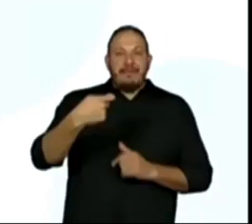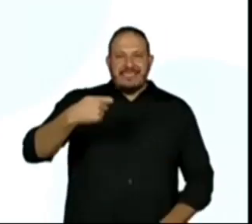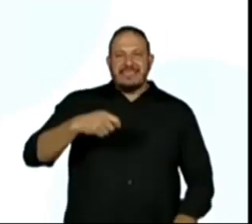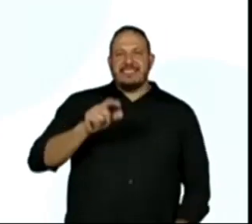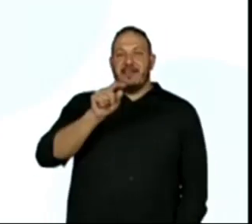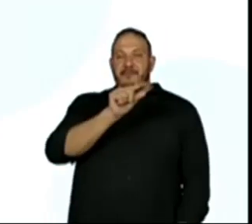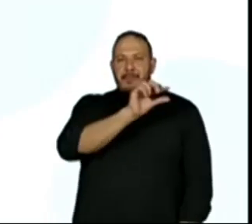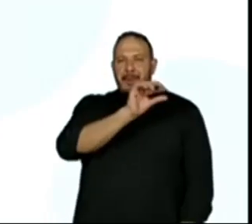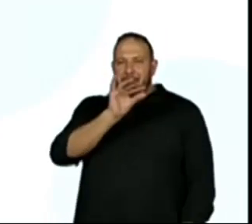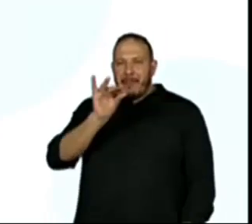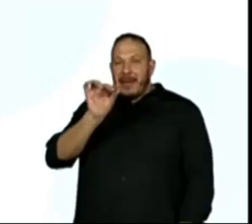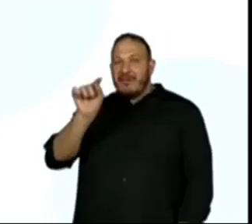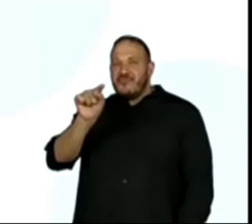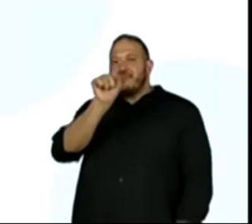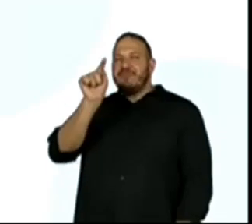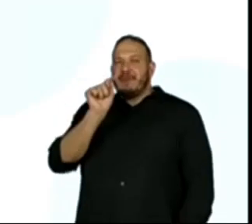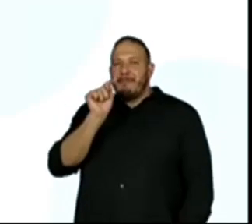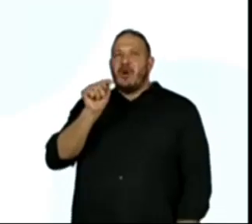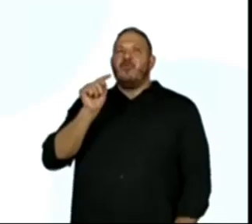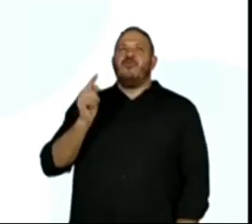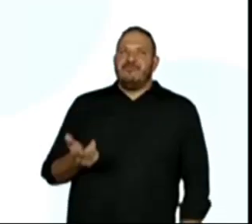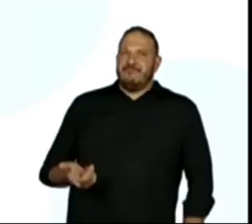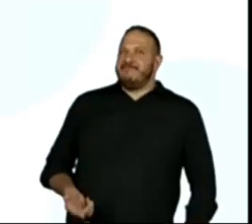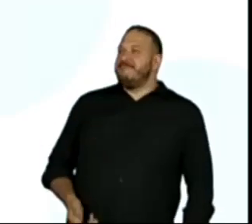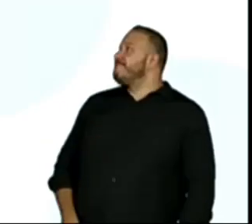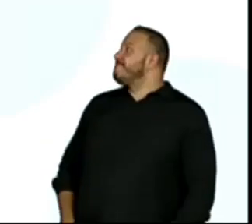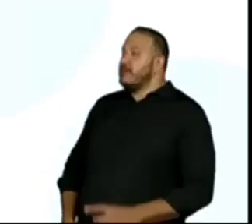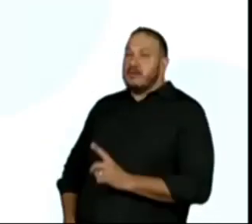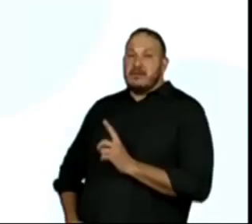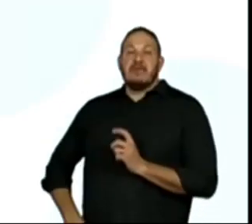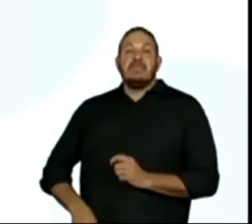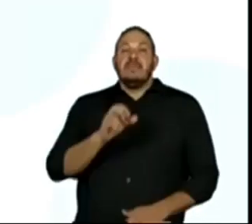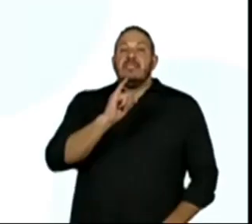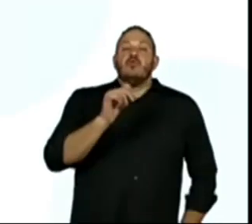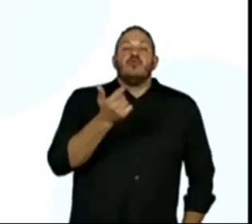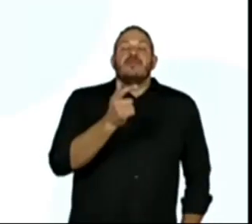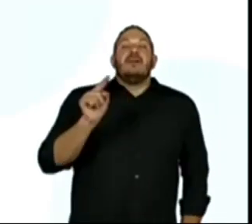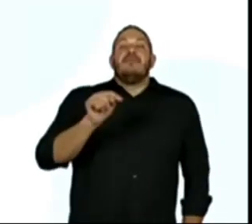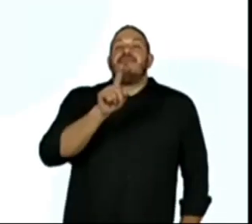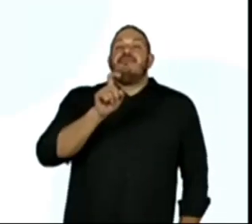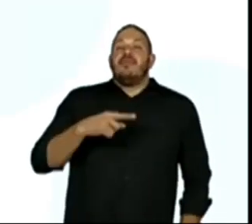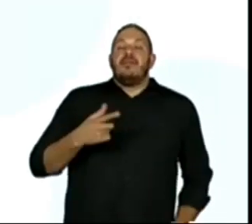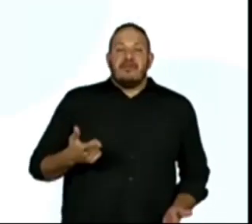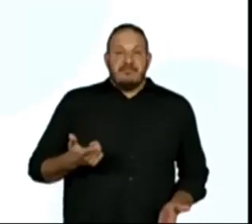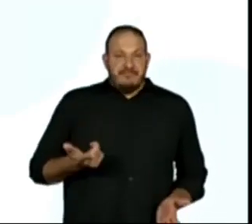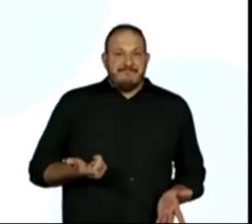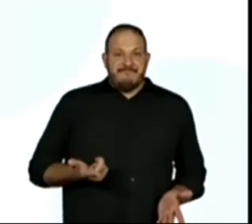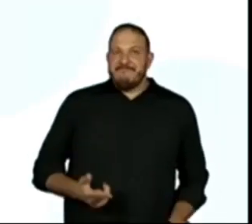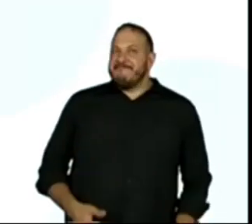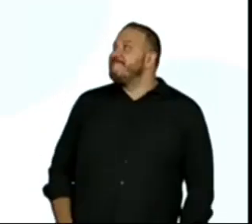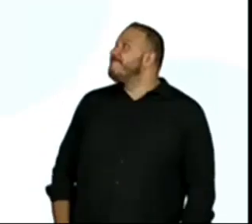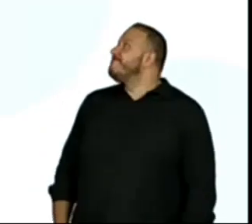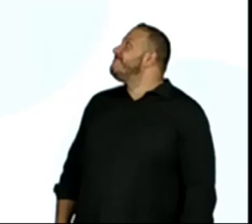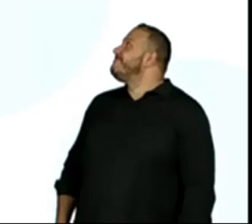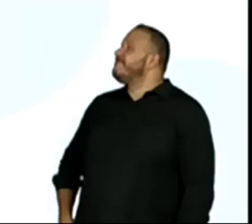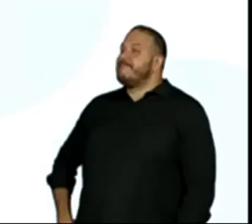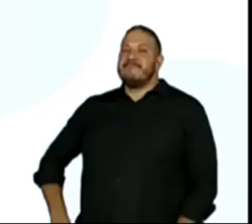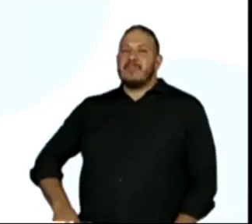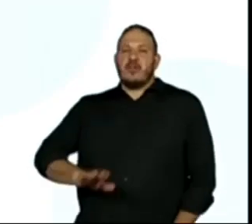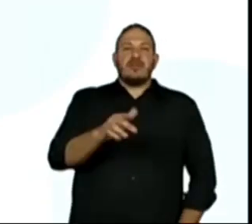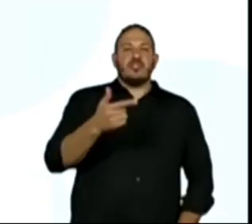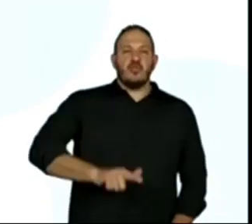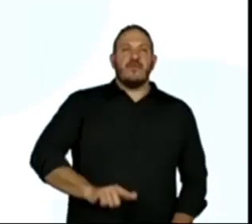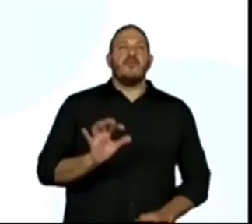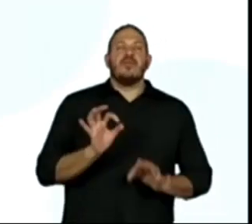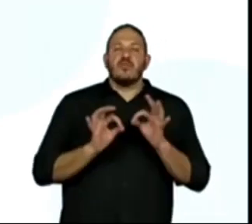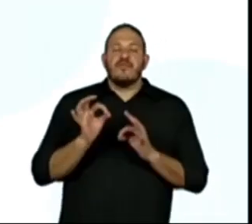entonação, o porquê separado. Sem acentuação, indica o início de pergunta. Agora, vamos resolver